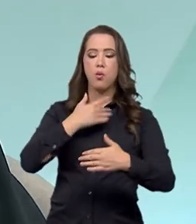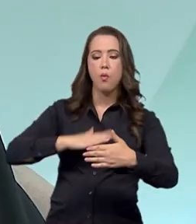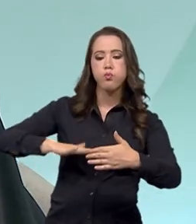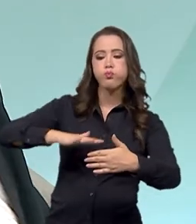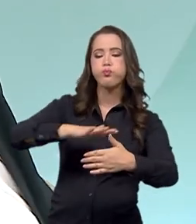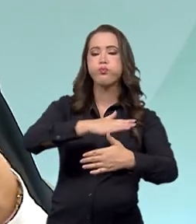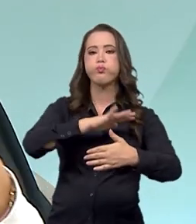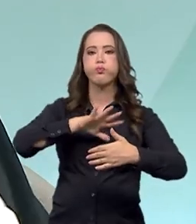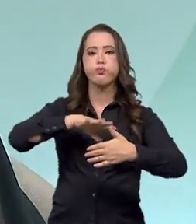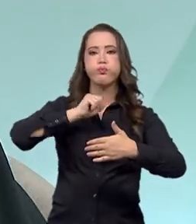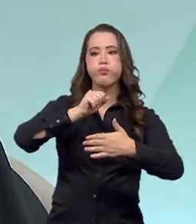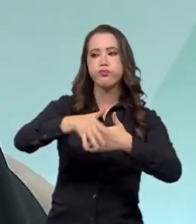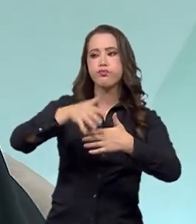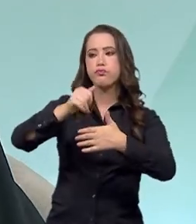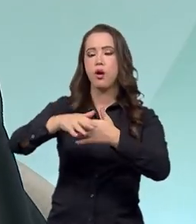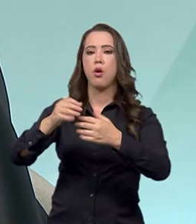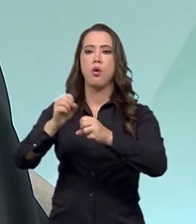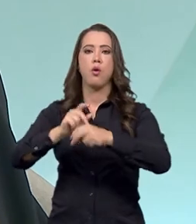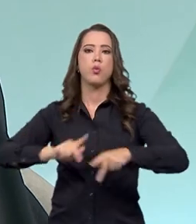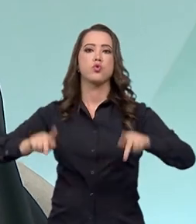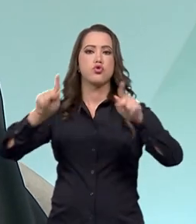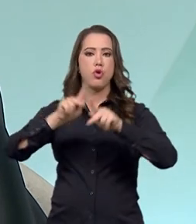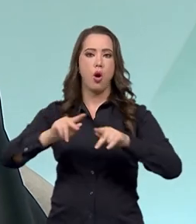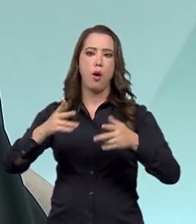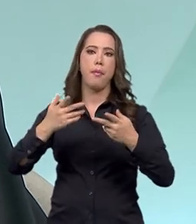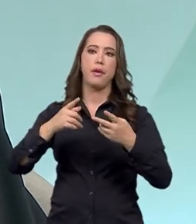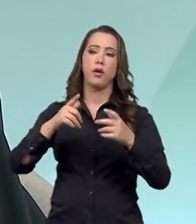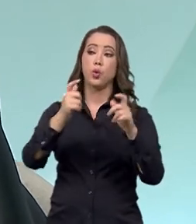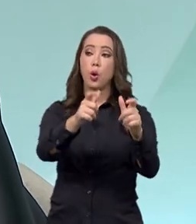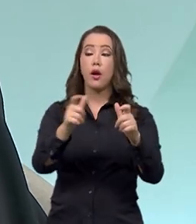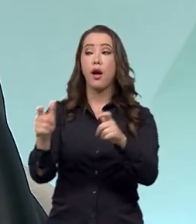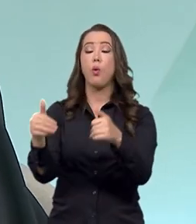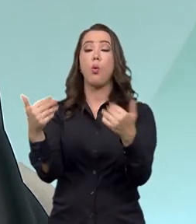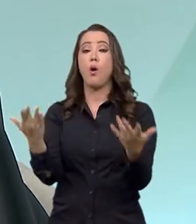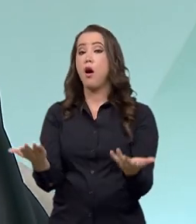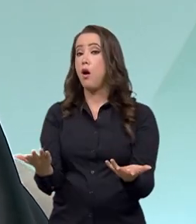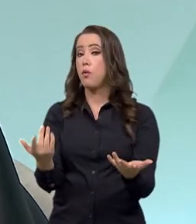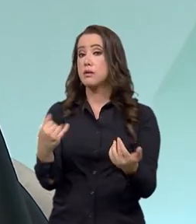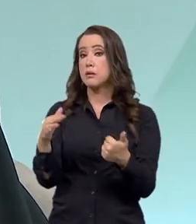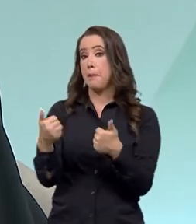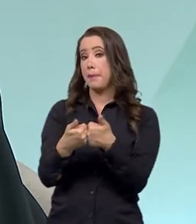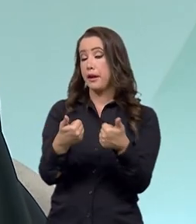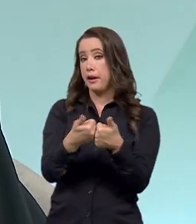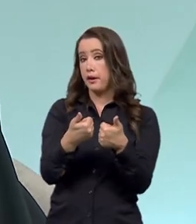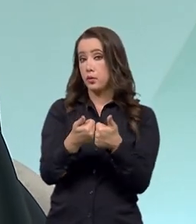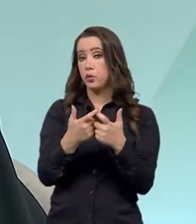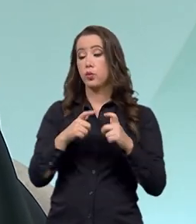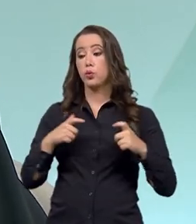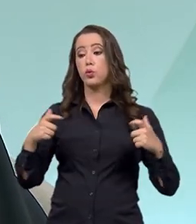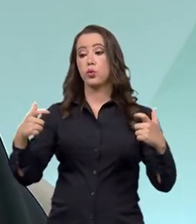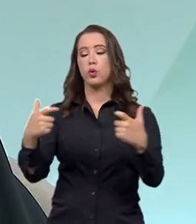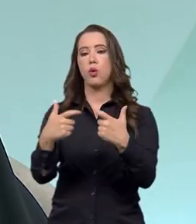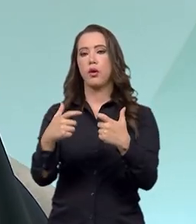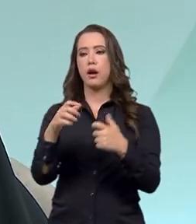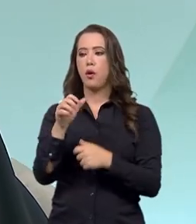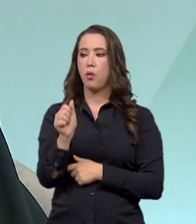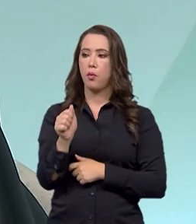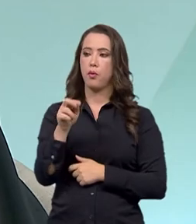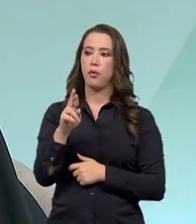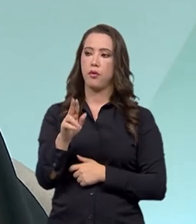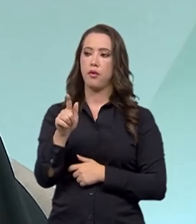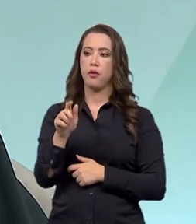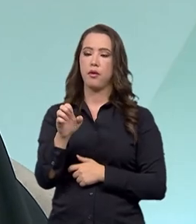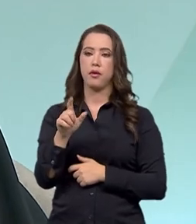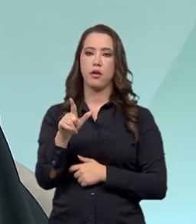shopping que tem um porte um pouco maior, dependendo da localização também do empreendimento, que se fica próximo a sítios arqueológicos, o empreendimento passa